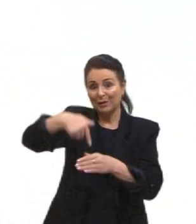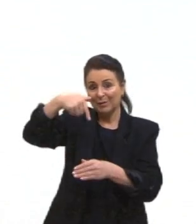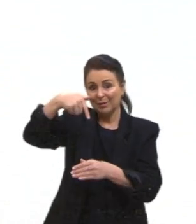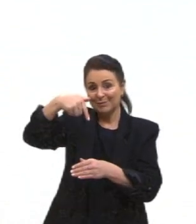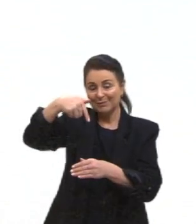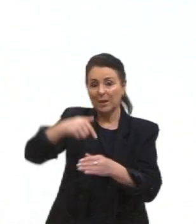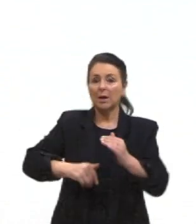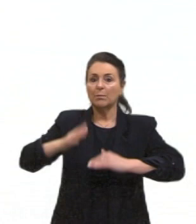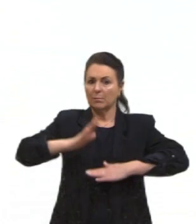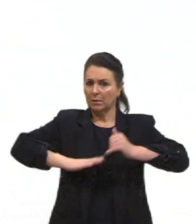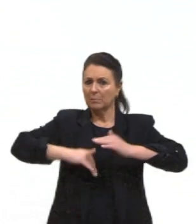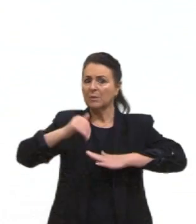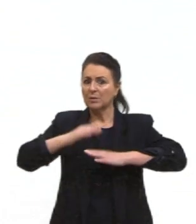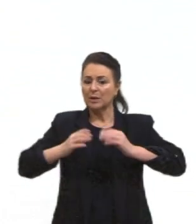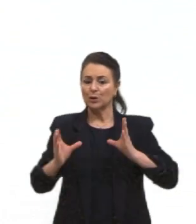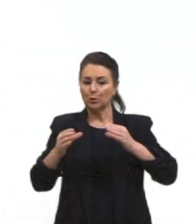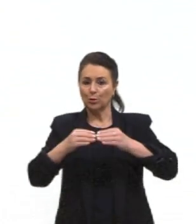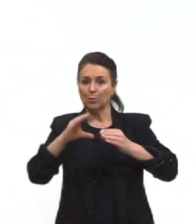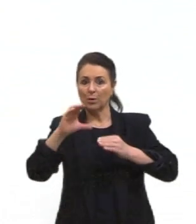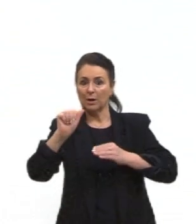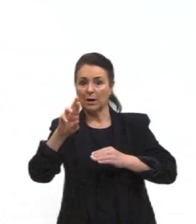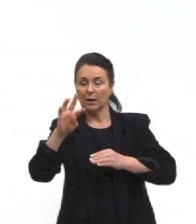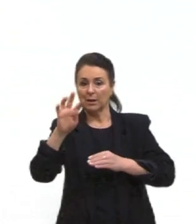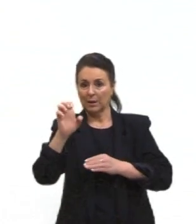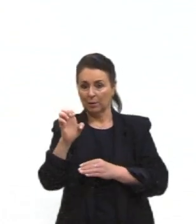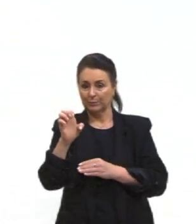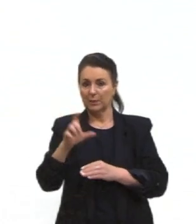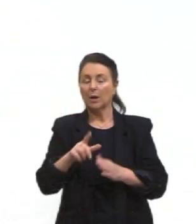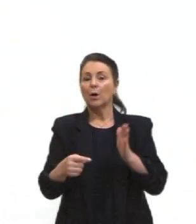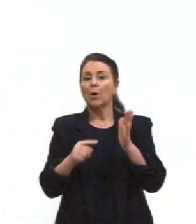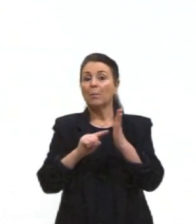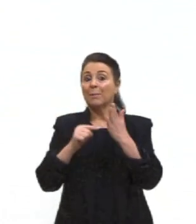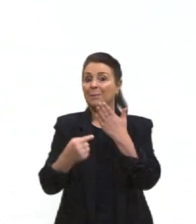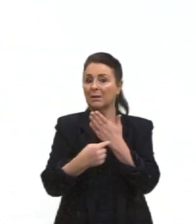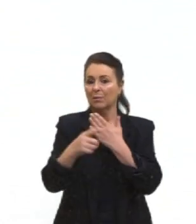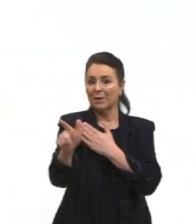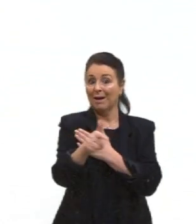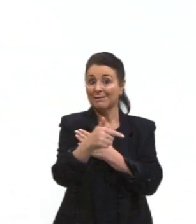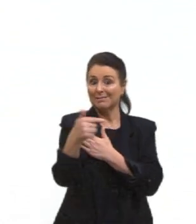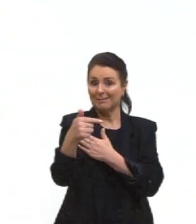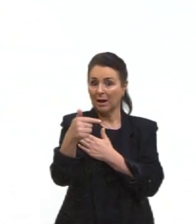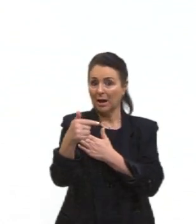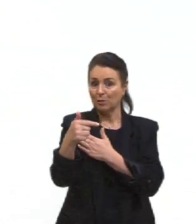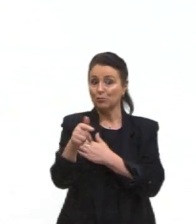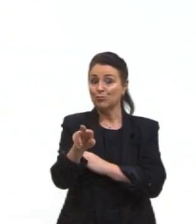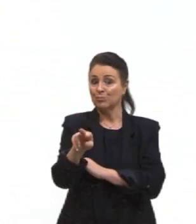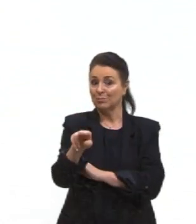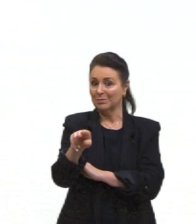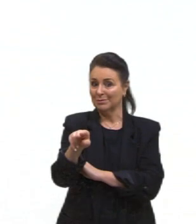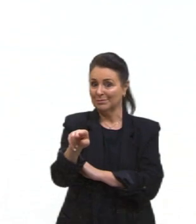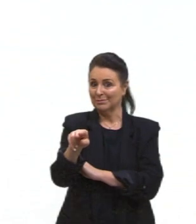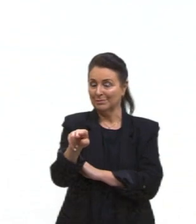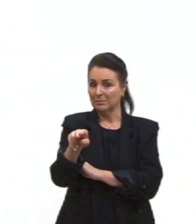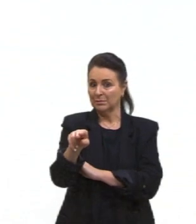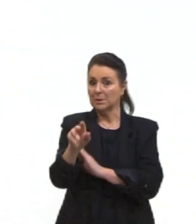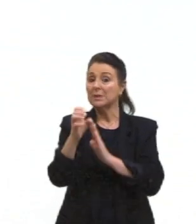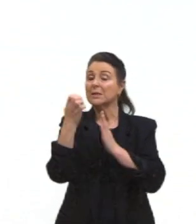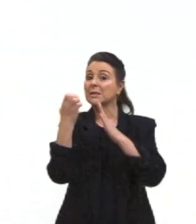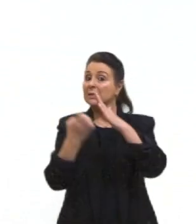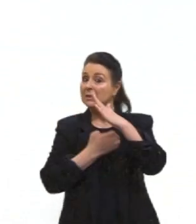praticar esse cartel, dizer, olha, as sete irmãs, não, né, essas empresas aqui, que são chamadas as sete irmãs, não estão